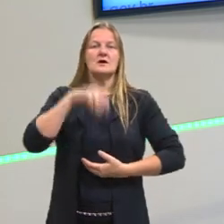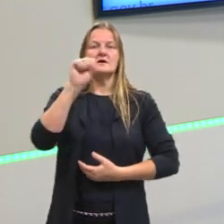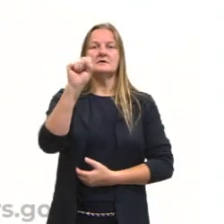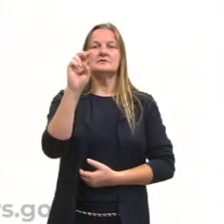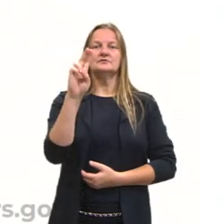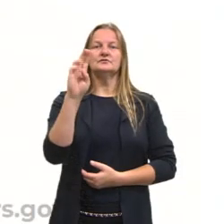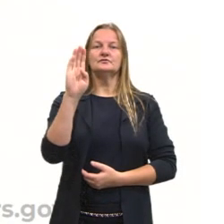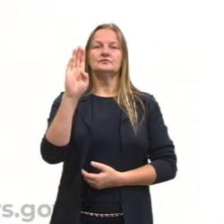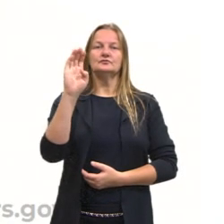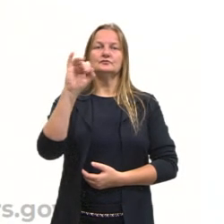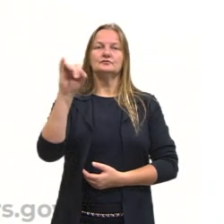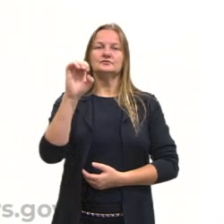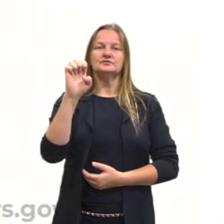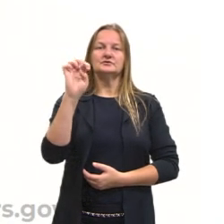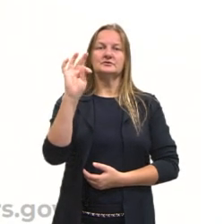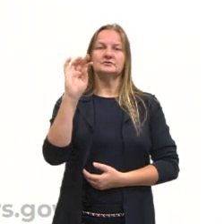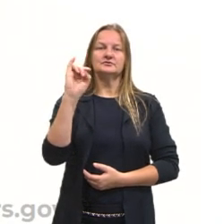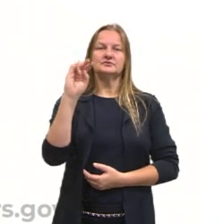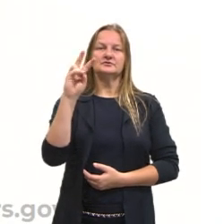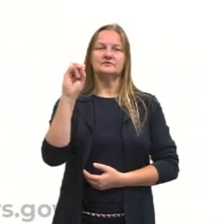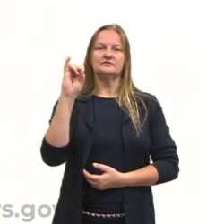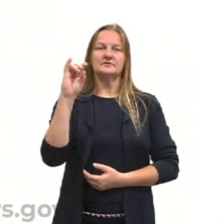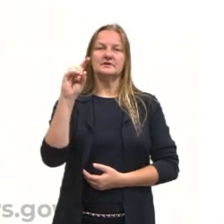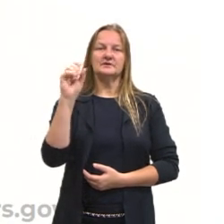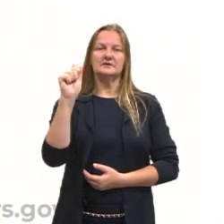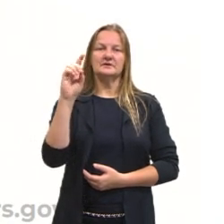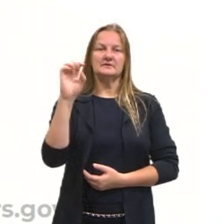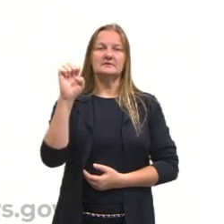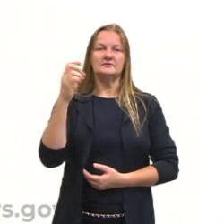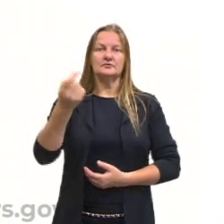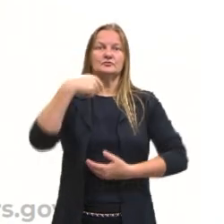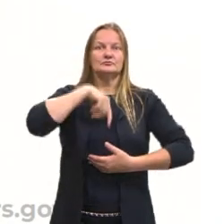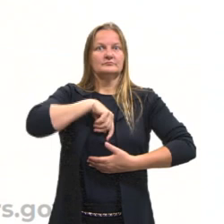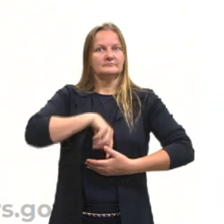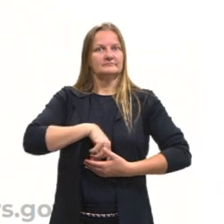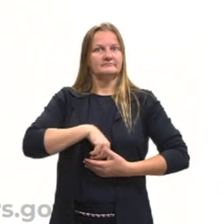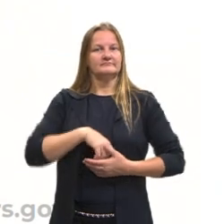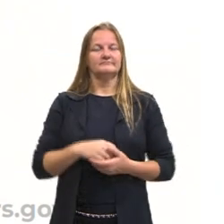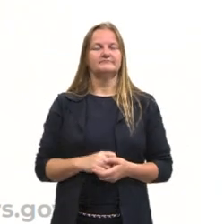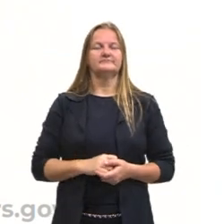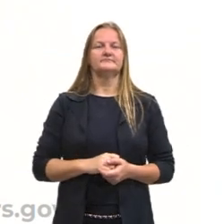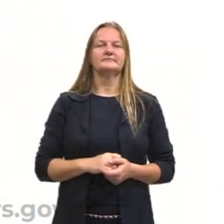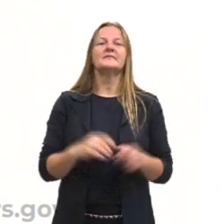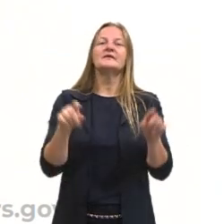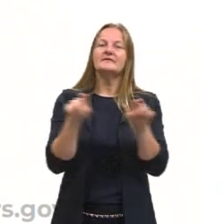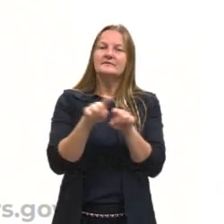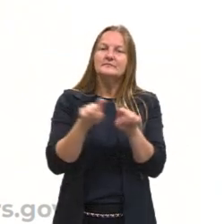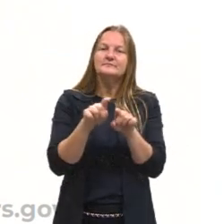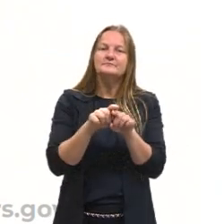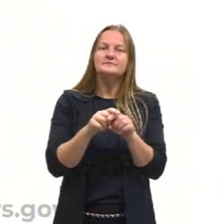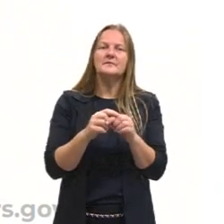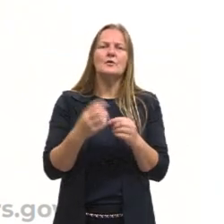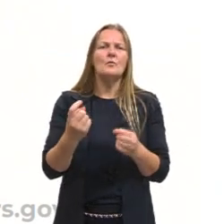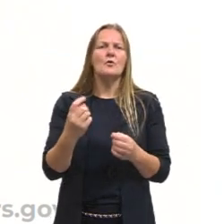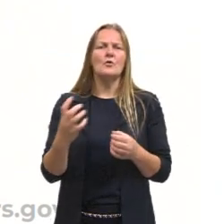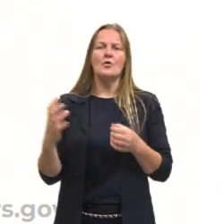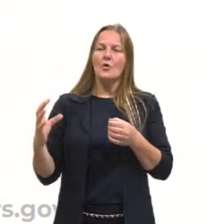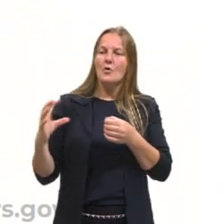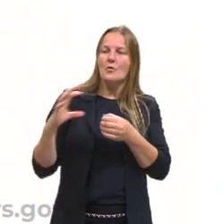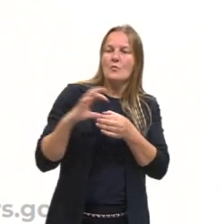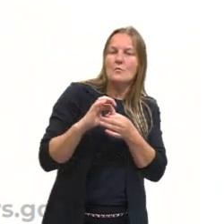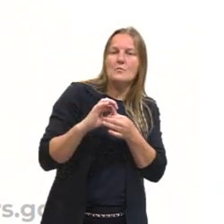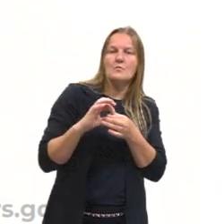partir daí, nos guia. Também nós precisamos ter esse viés de pertencimento,